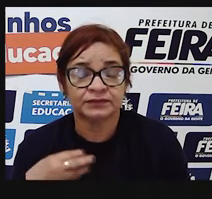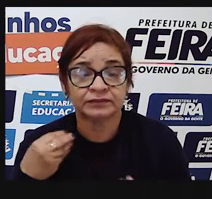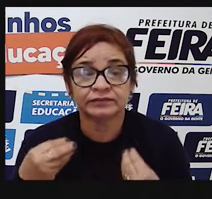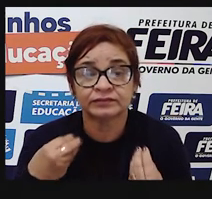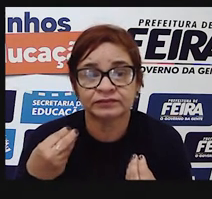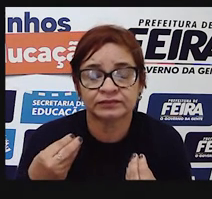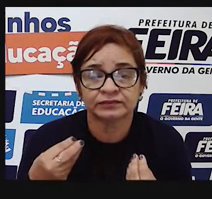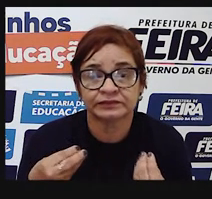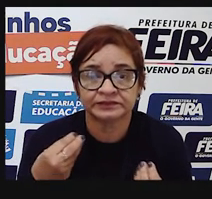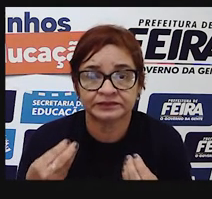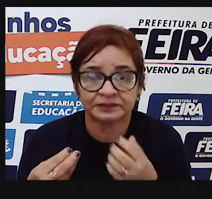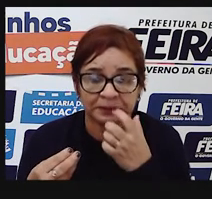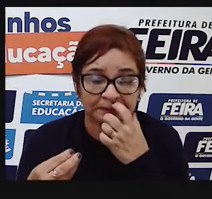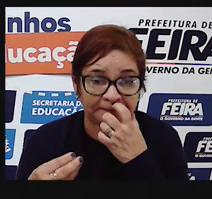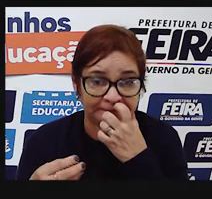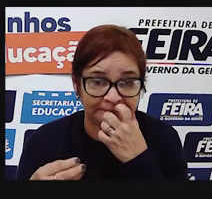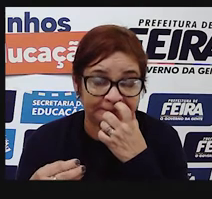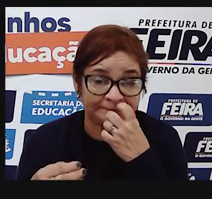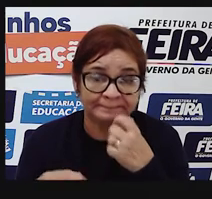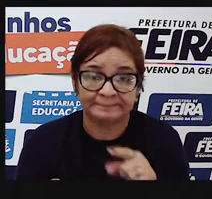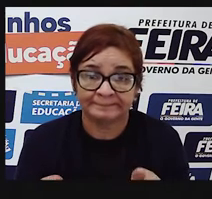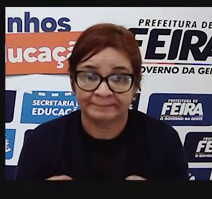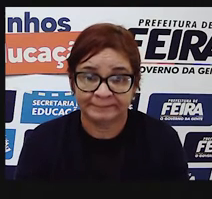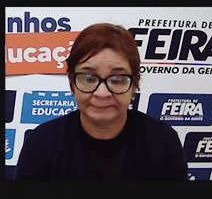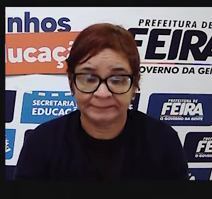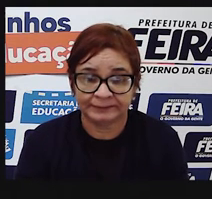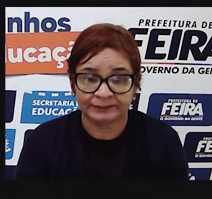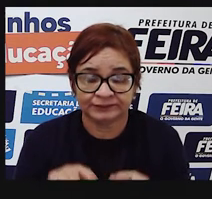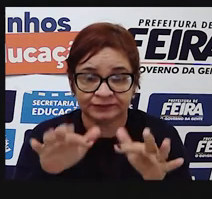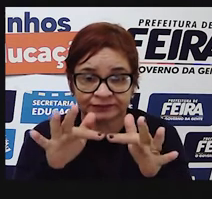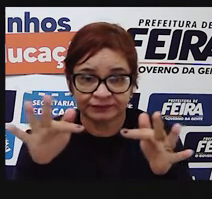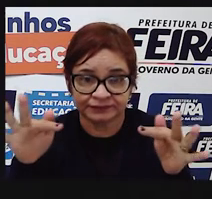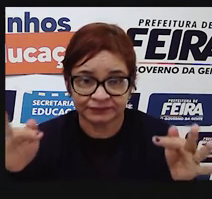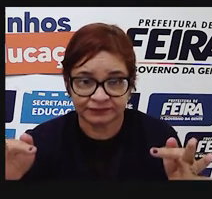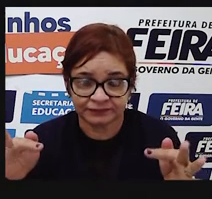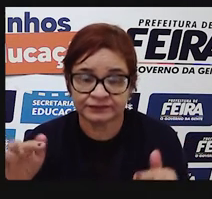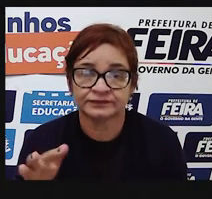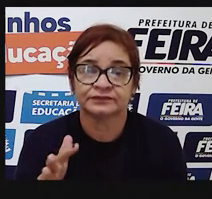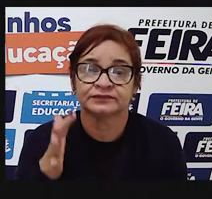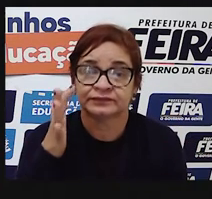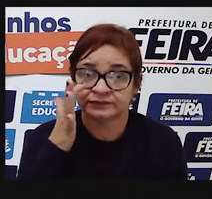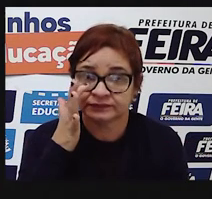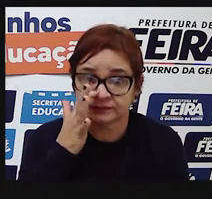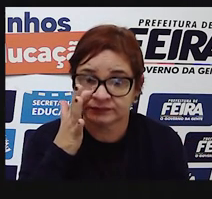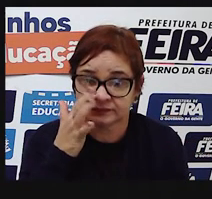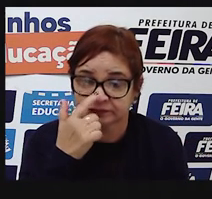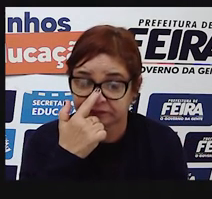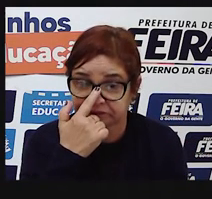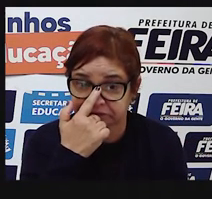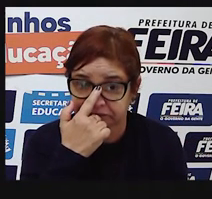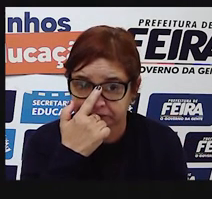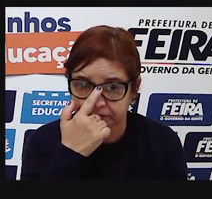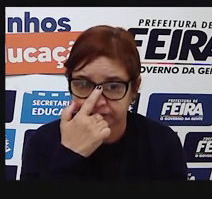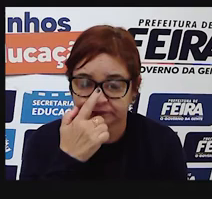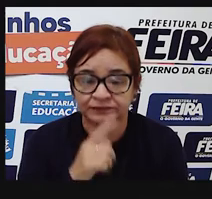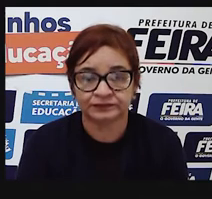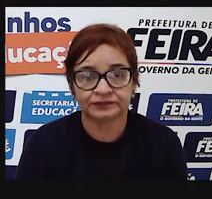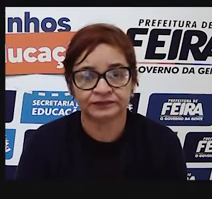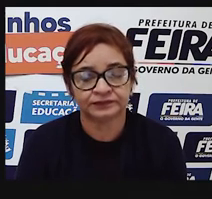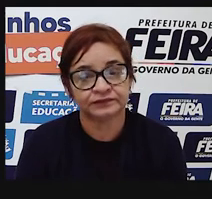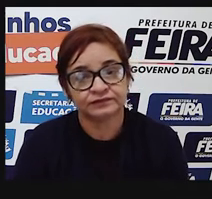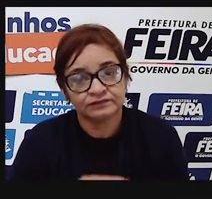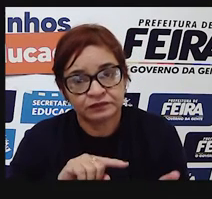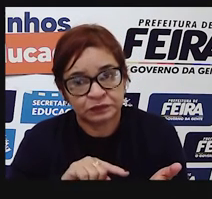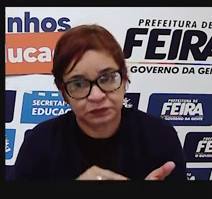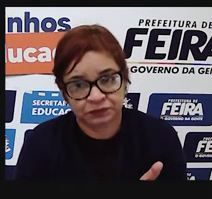a pontuação serve para dar sentido ao texto. Observem essa frase. Pontuar mal este bilhete não é erro grave.